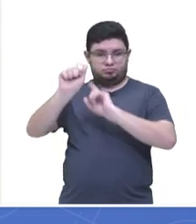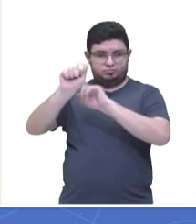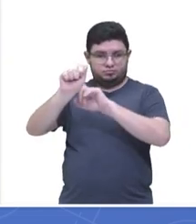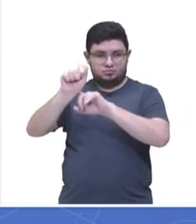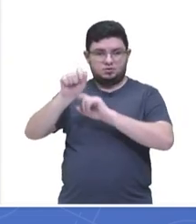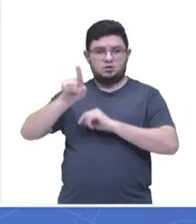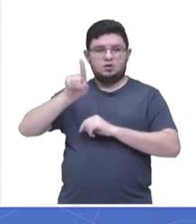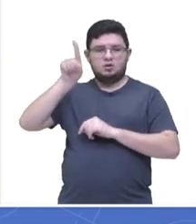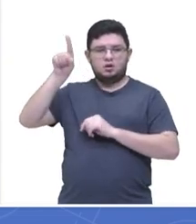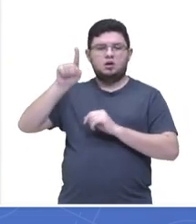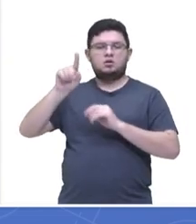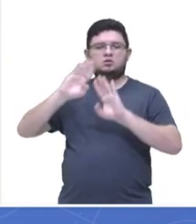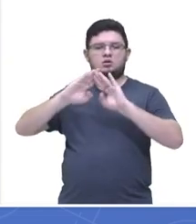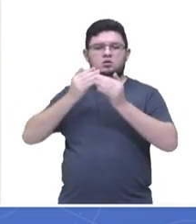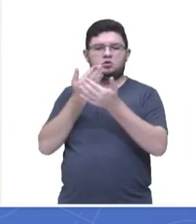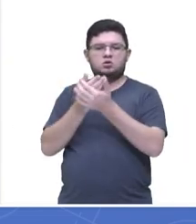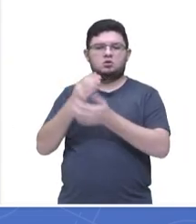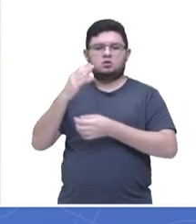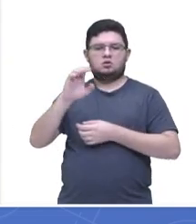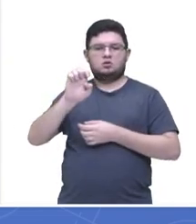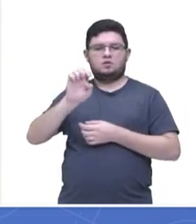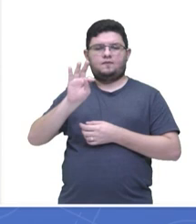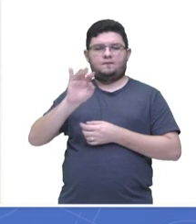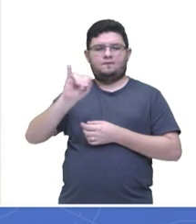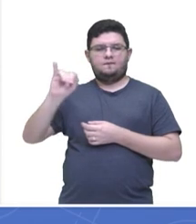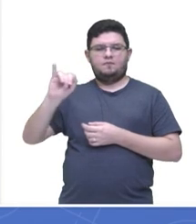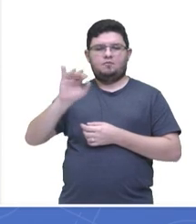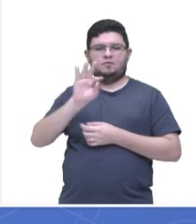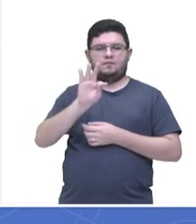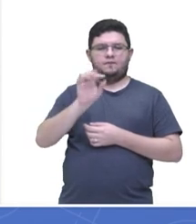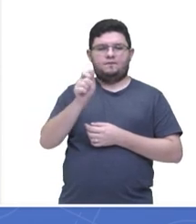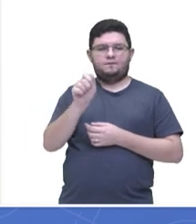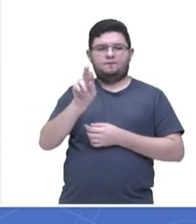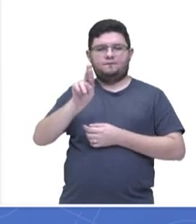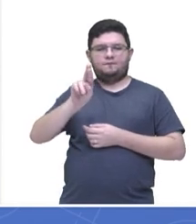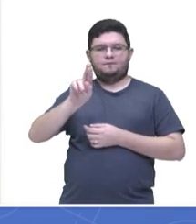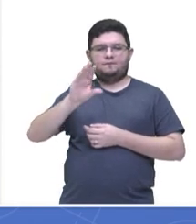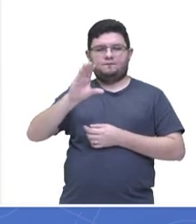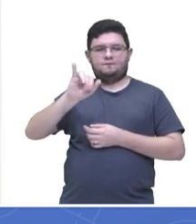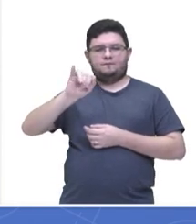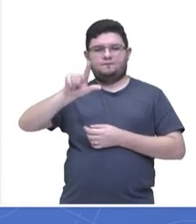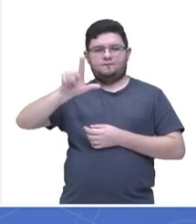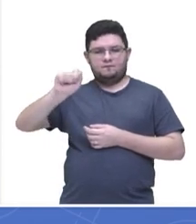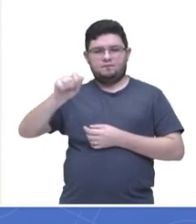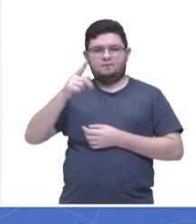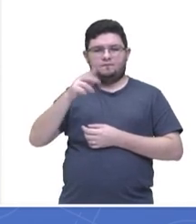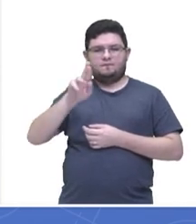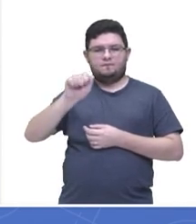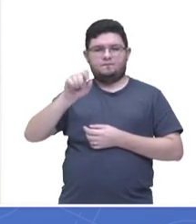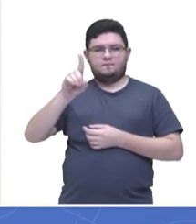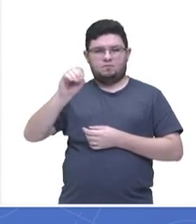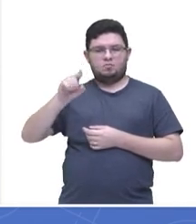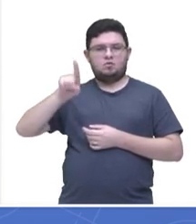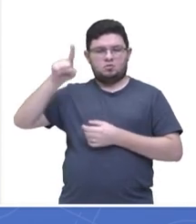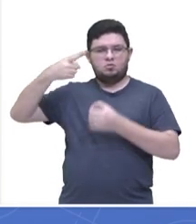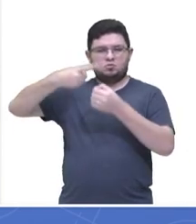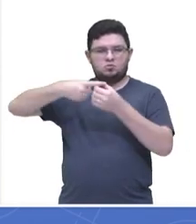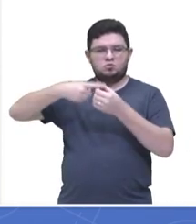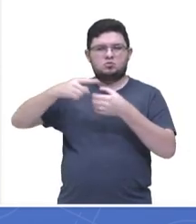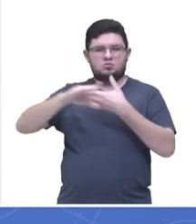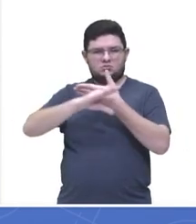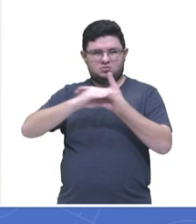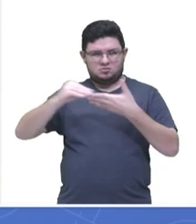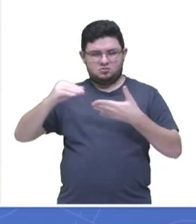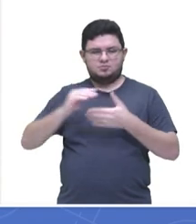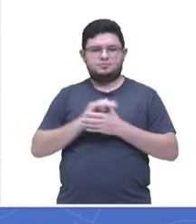Certo? Marcou a letra A como a alternativa correta. Ela é do 7. Tassila Prado, lá também, de Humaitá. Muito bem, Humaitá participando aí,